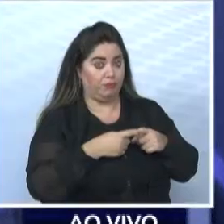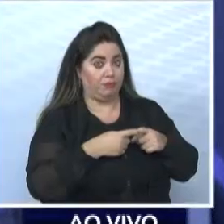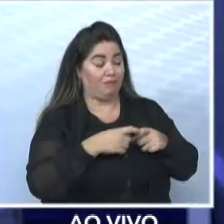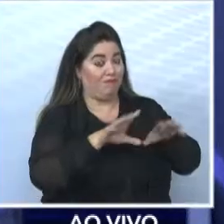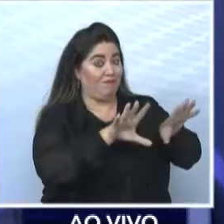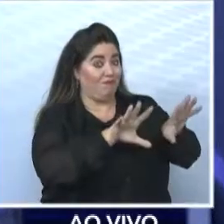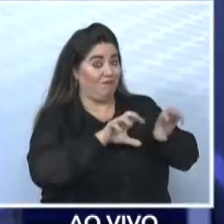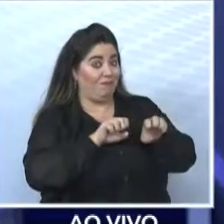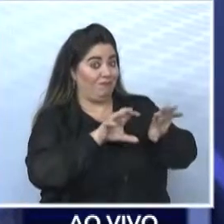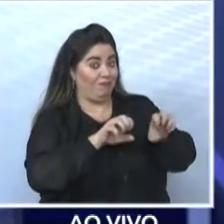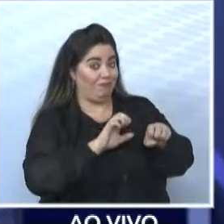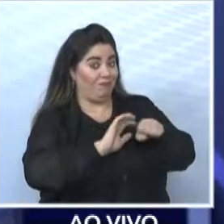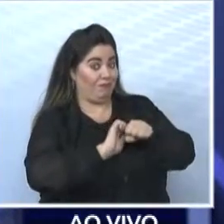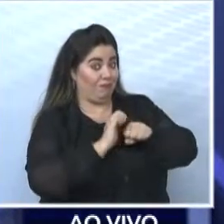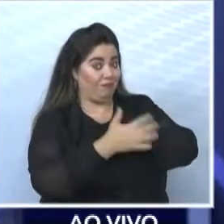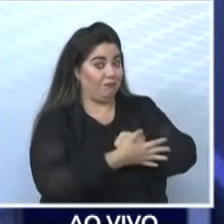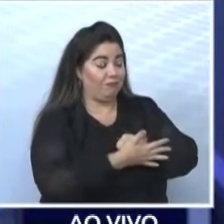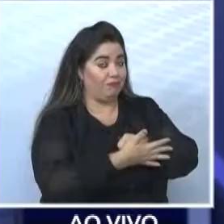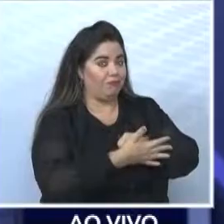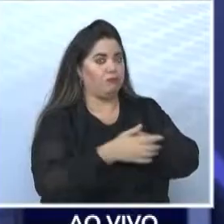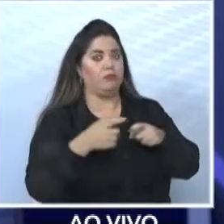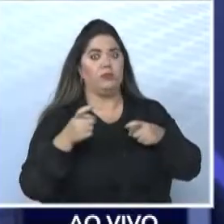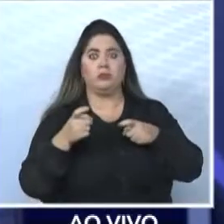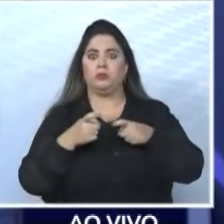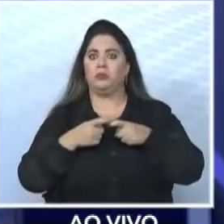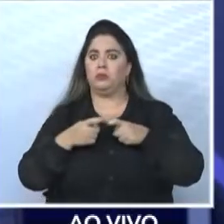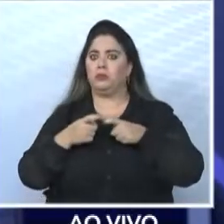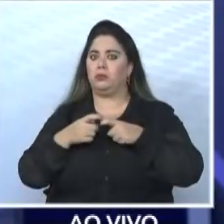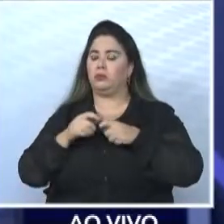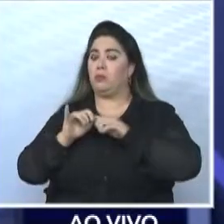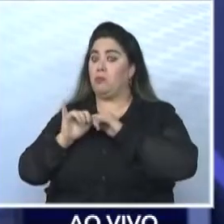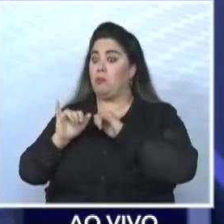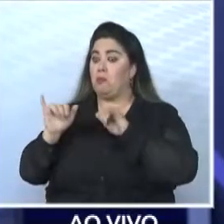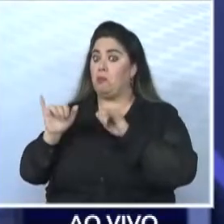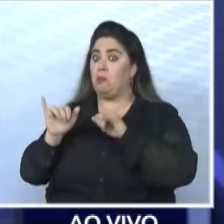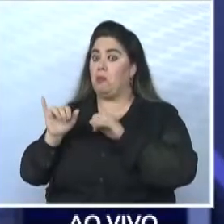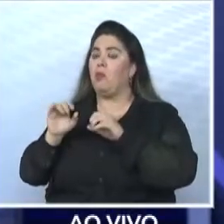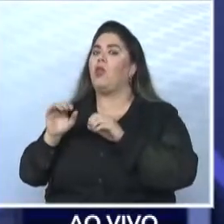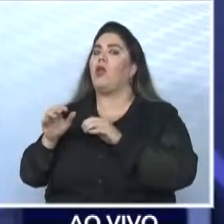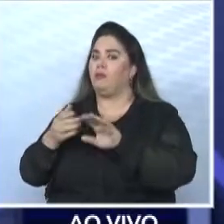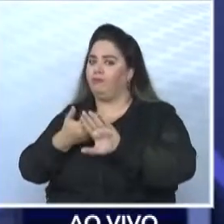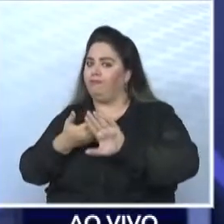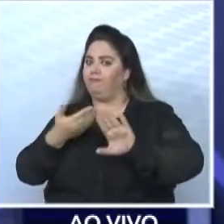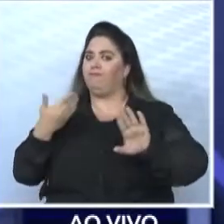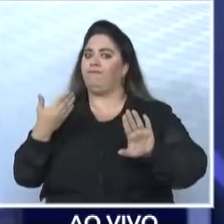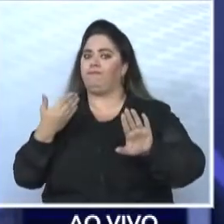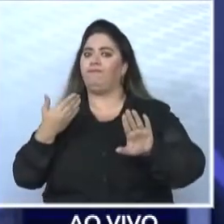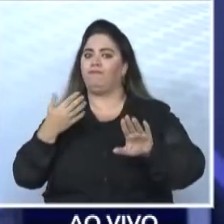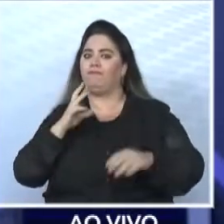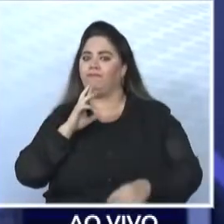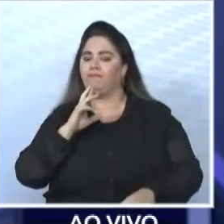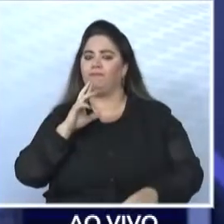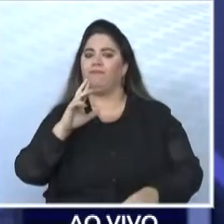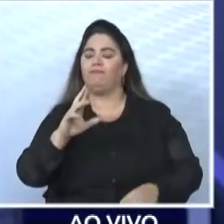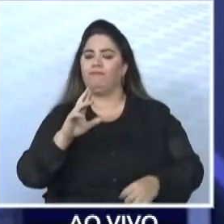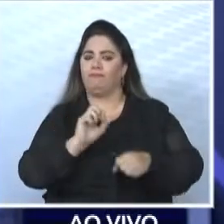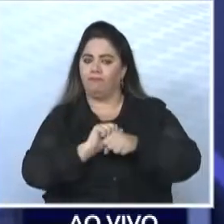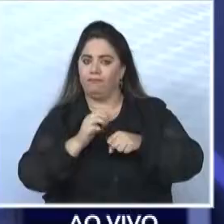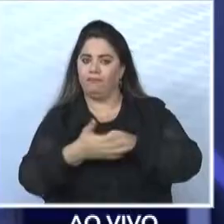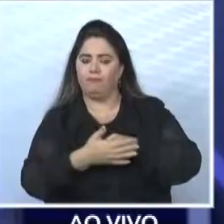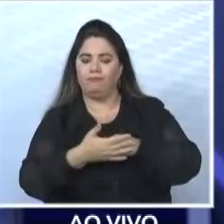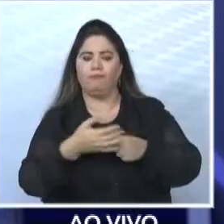coronavírus, o médico recomendou que a candidata fique em isolamento até que o resultado do exame para confirmação esteja pronto.